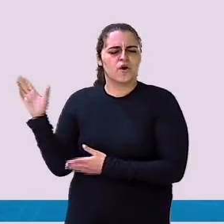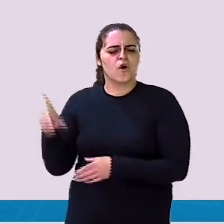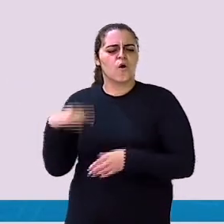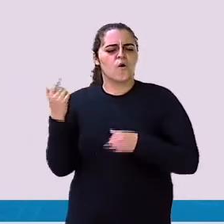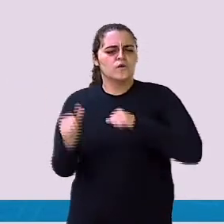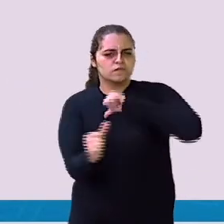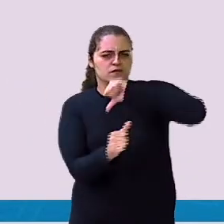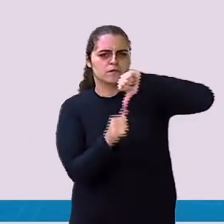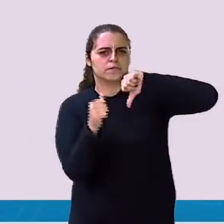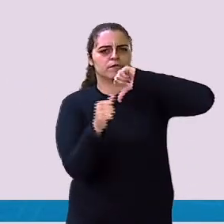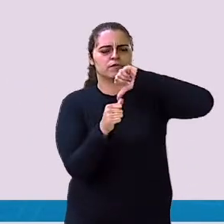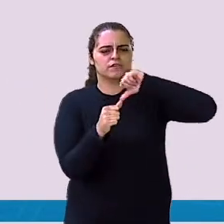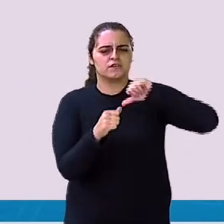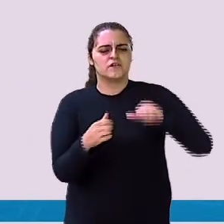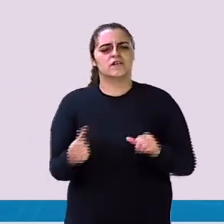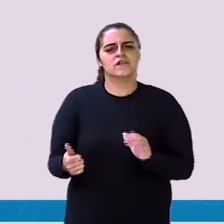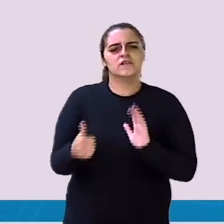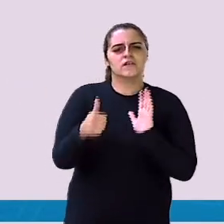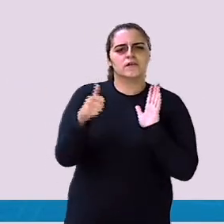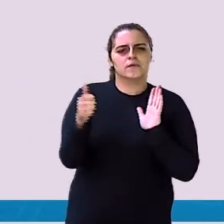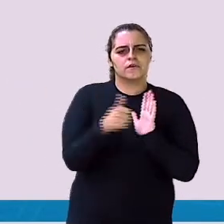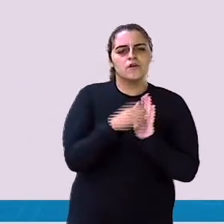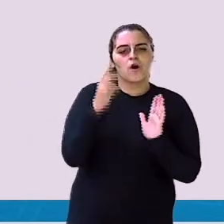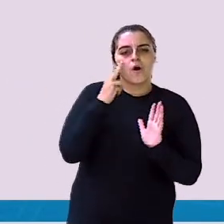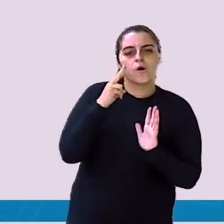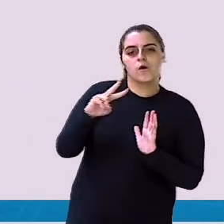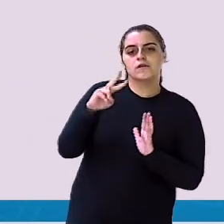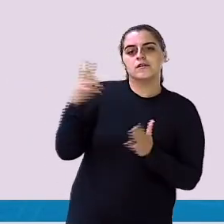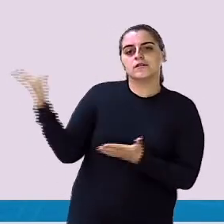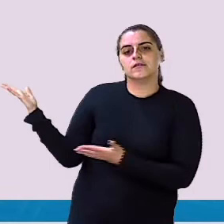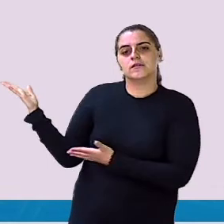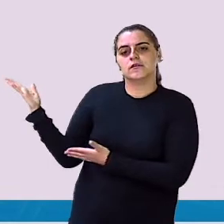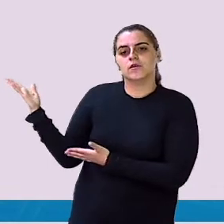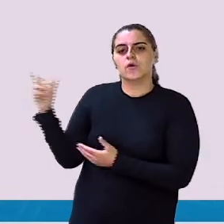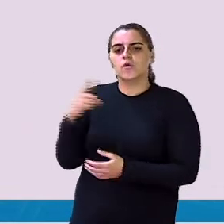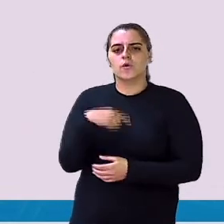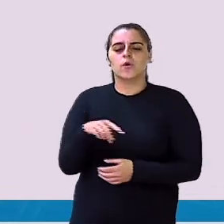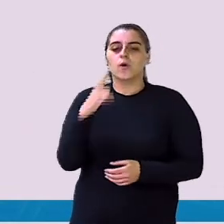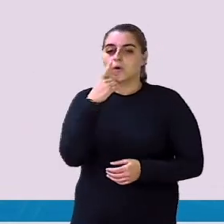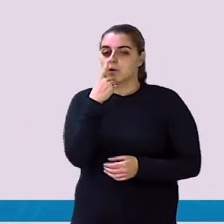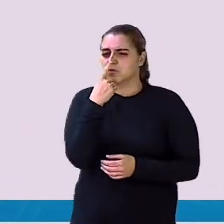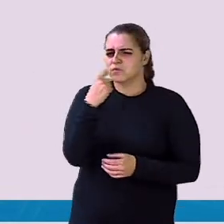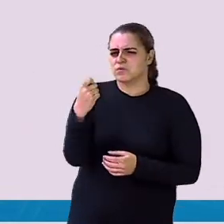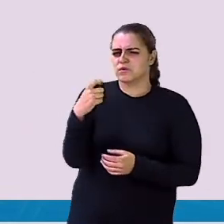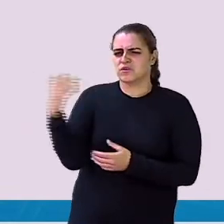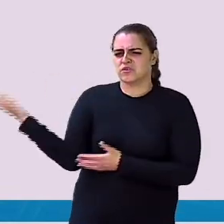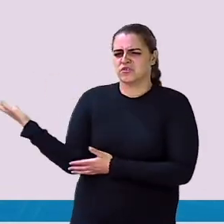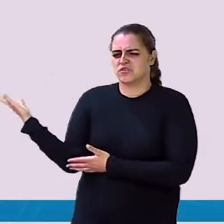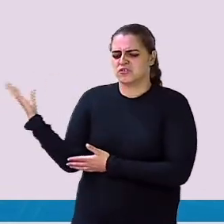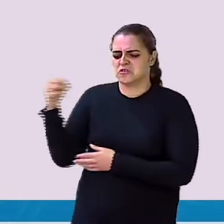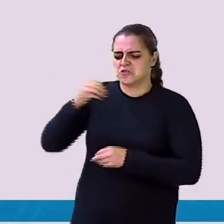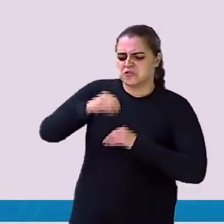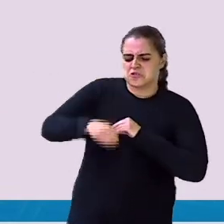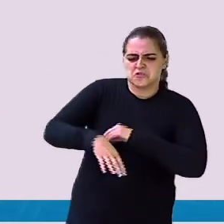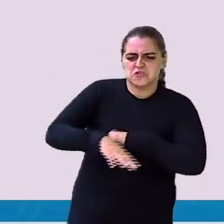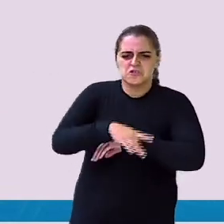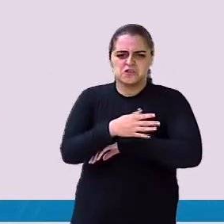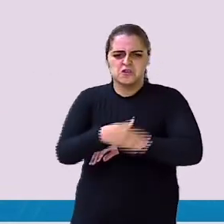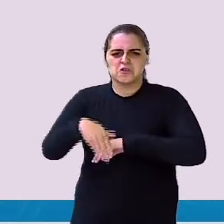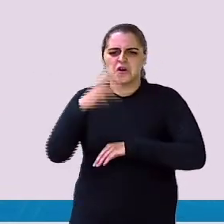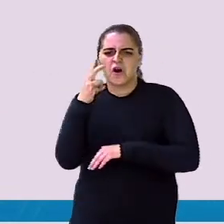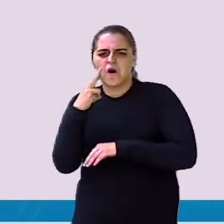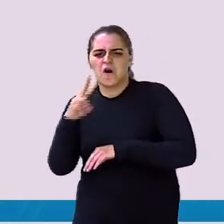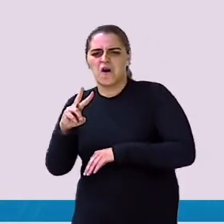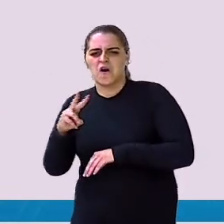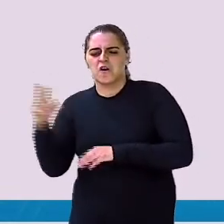Outro impacto Que a gente pode fazer Olha essas duas imagens O lixo aqui Descoberto Todo jogado no chão